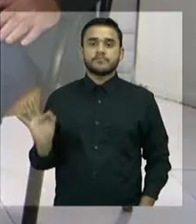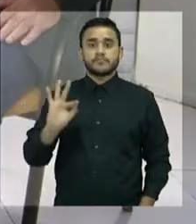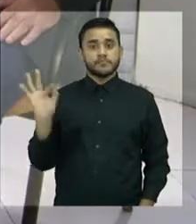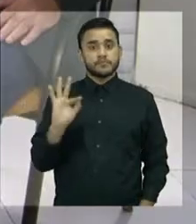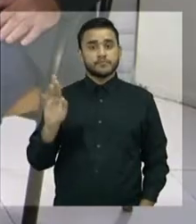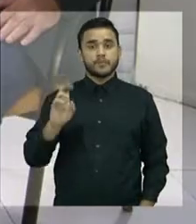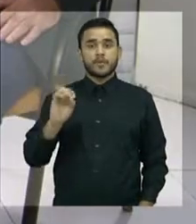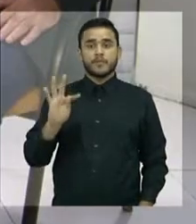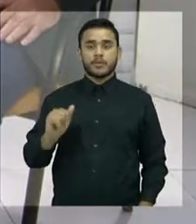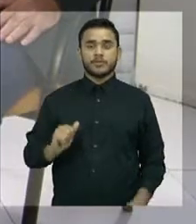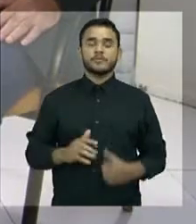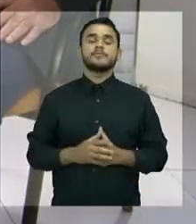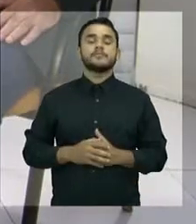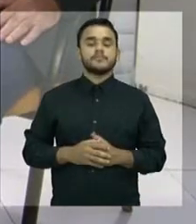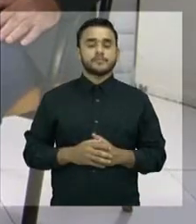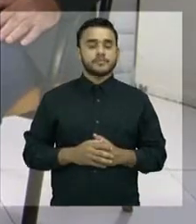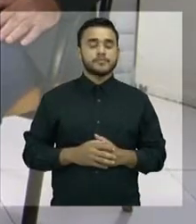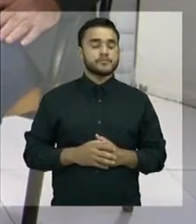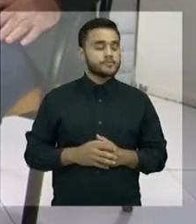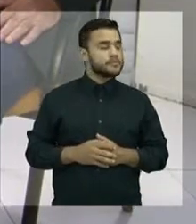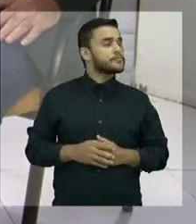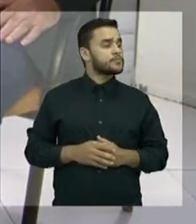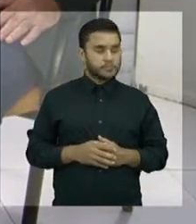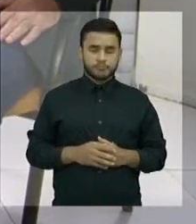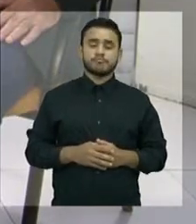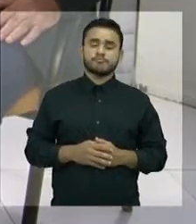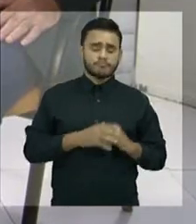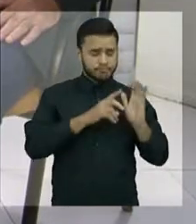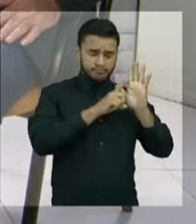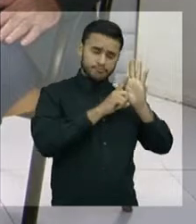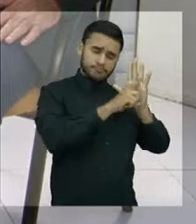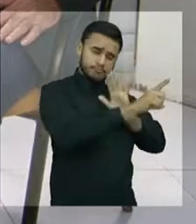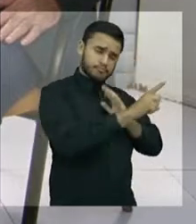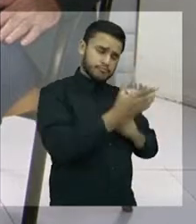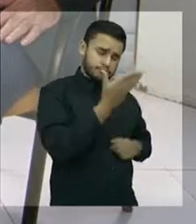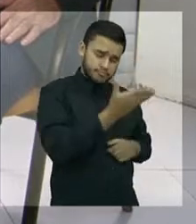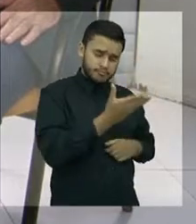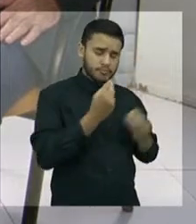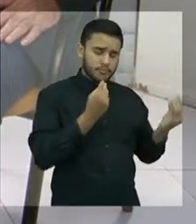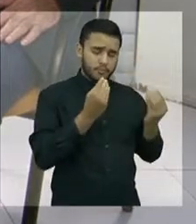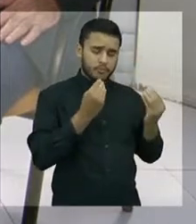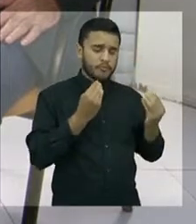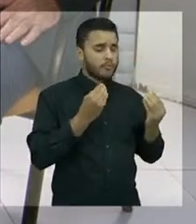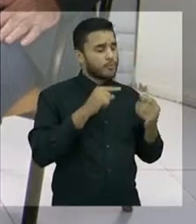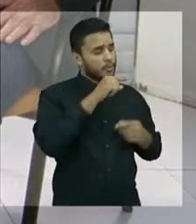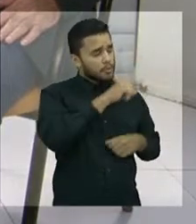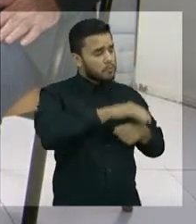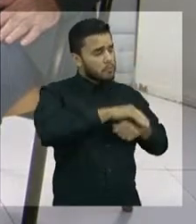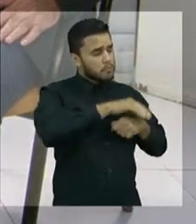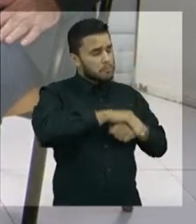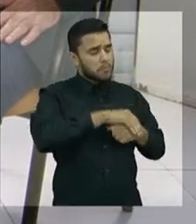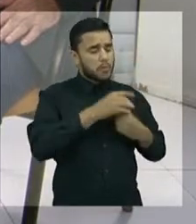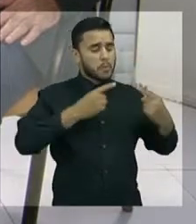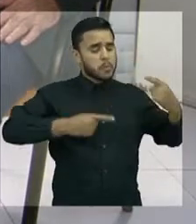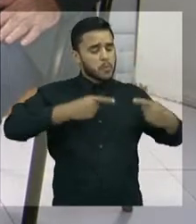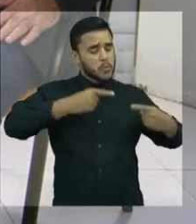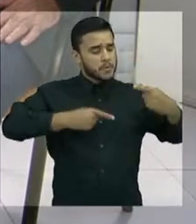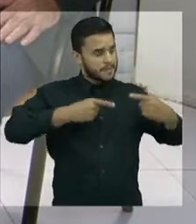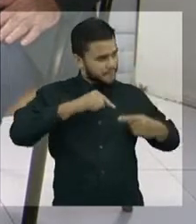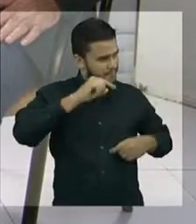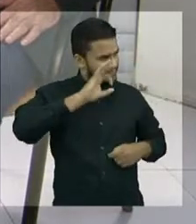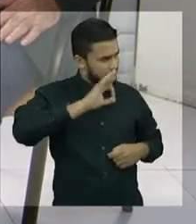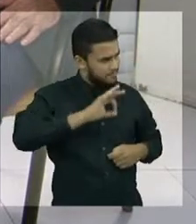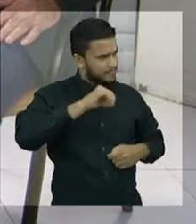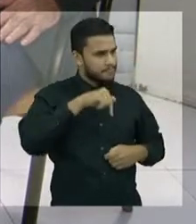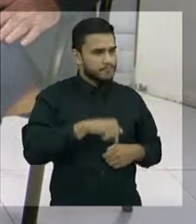Podemos. Vereador, vamos ver agora a questão política. Nós estamos numa casa política e esse é o seu primeiro mandato. e